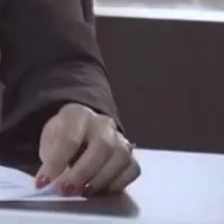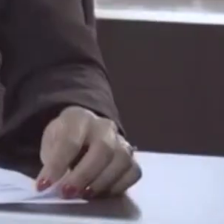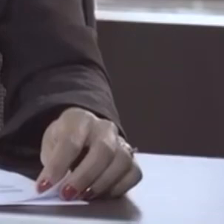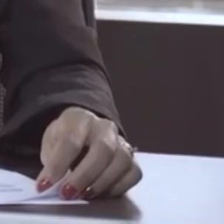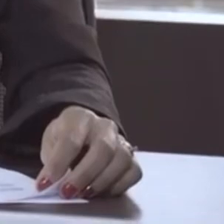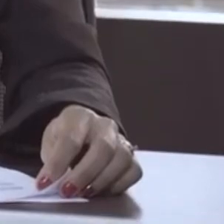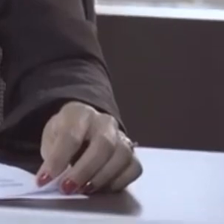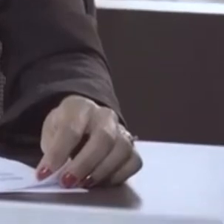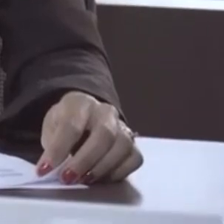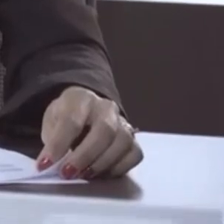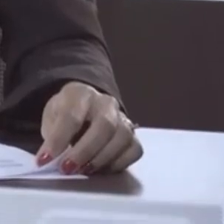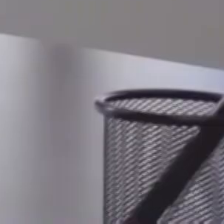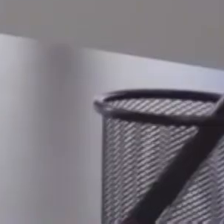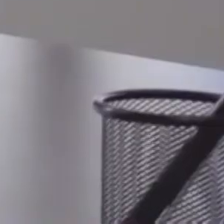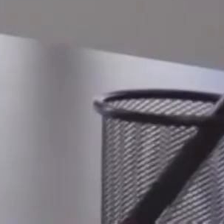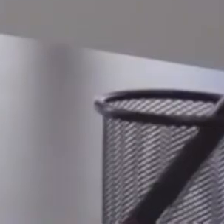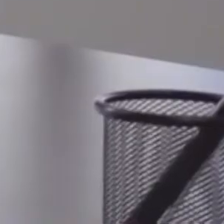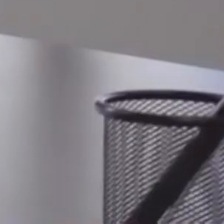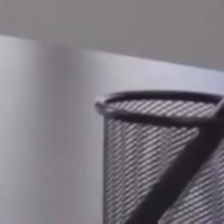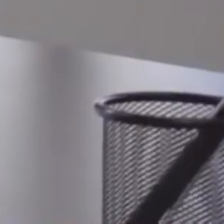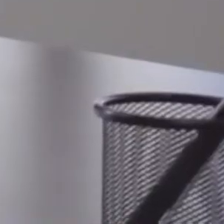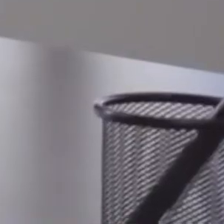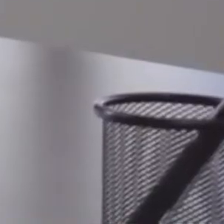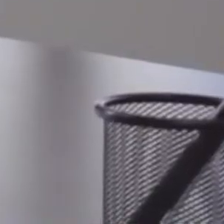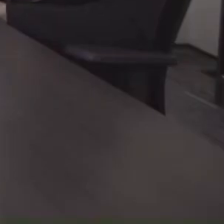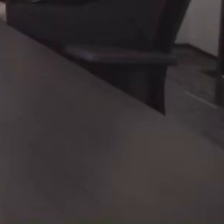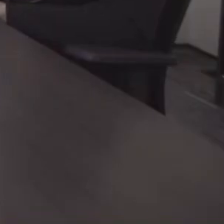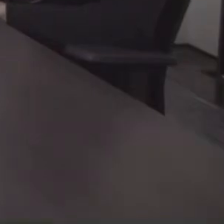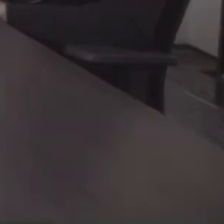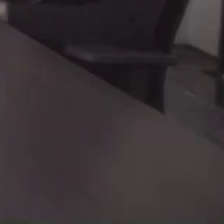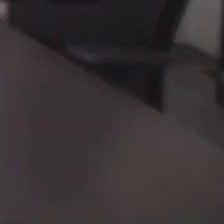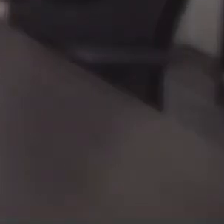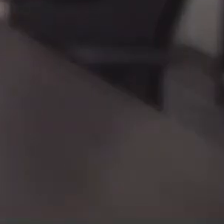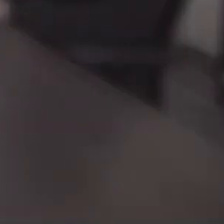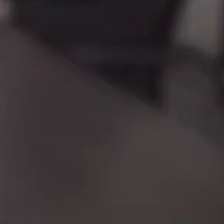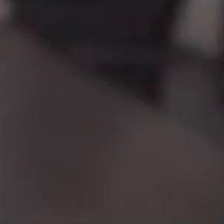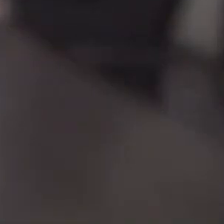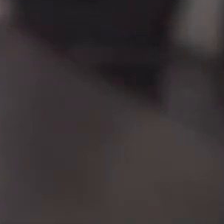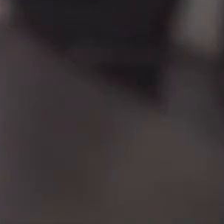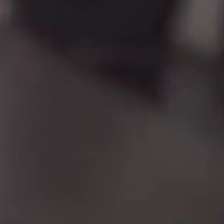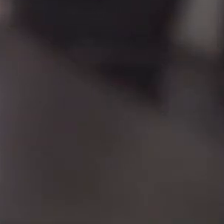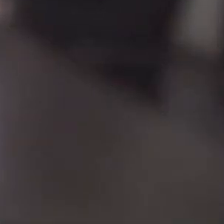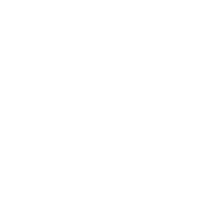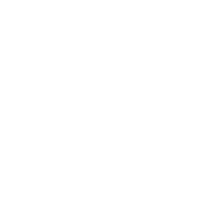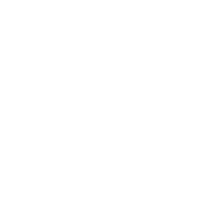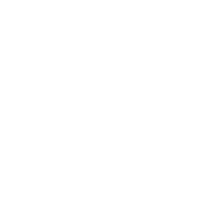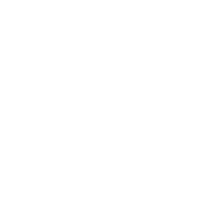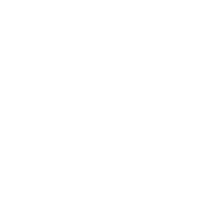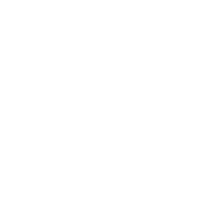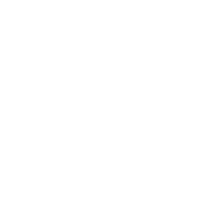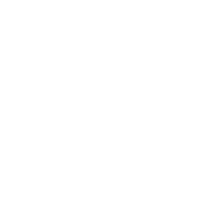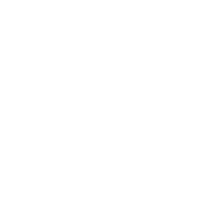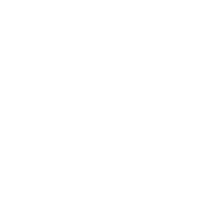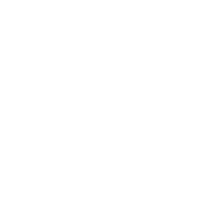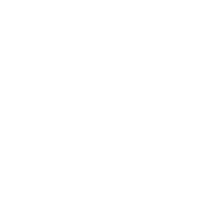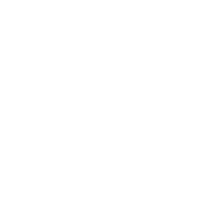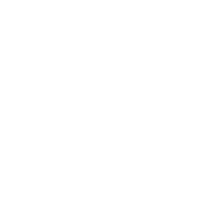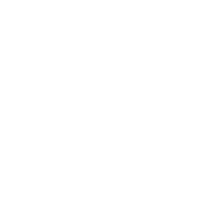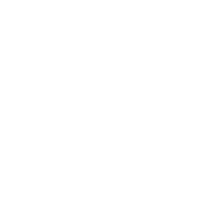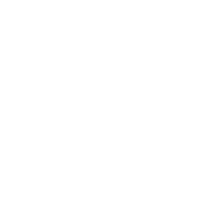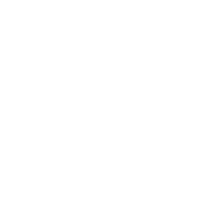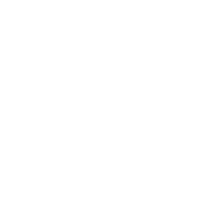Bom, vamos começar. Fala um pouco da sua experiência. Somos todos diferentes. Reveja seus conceitos,